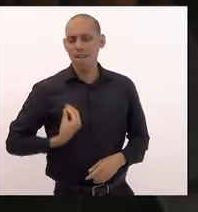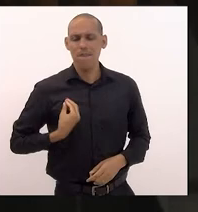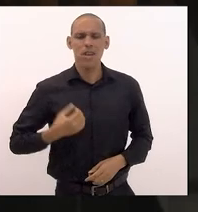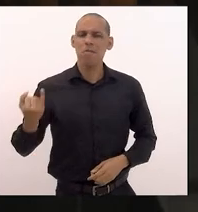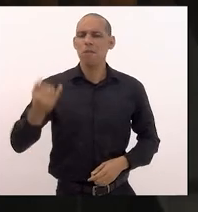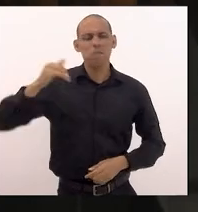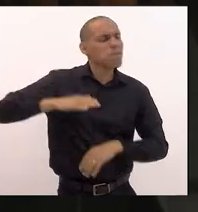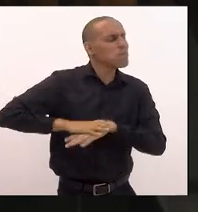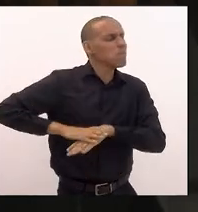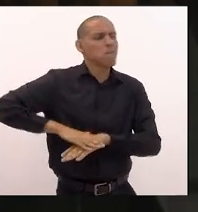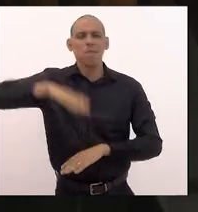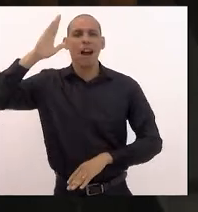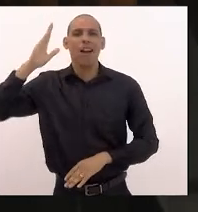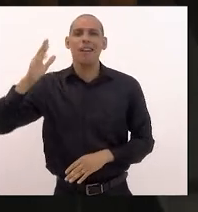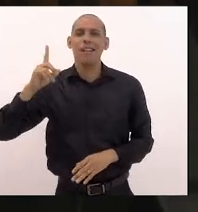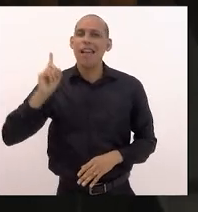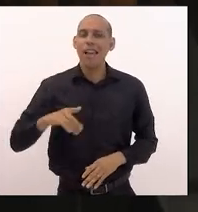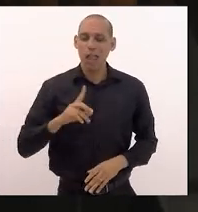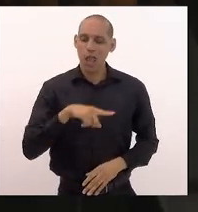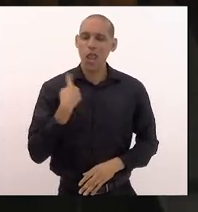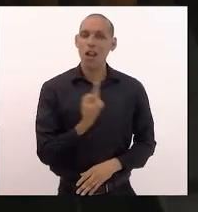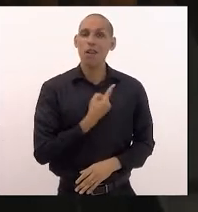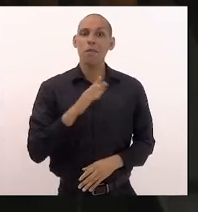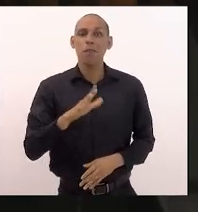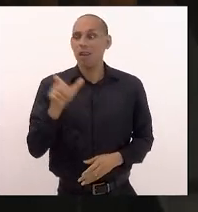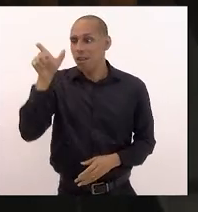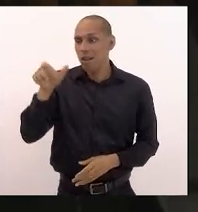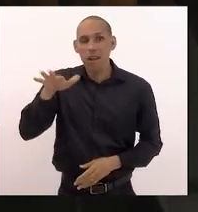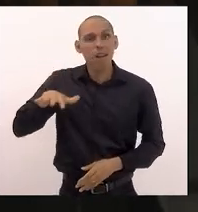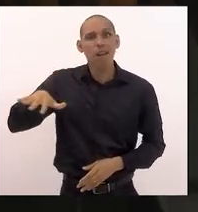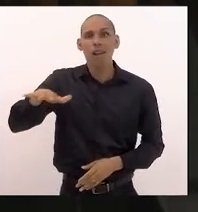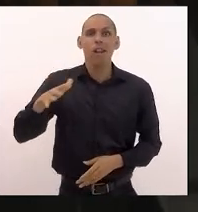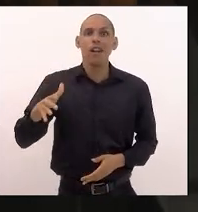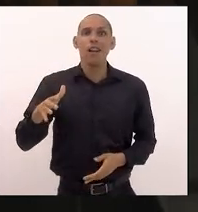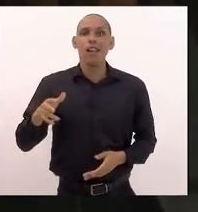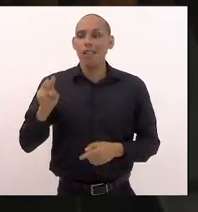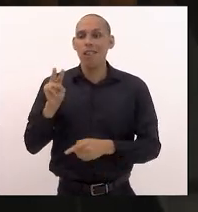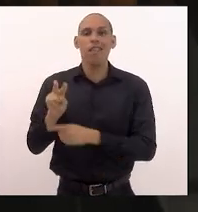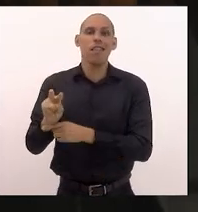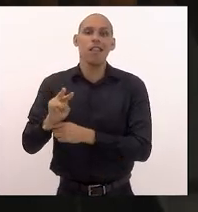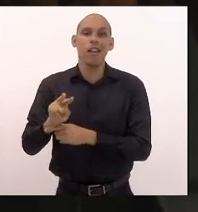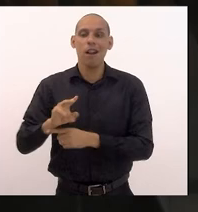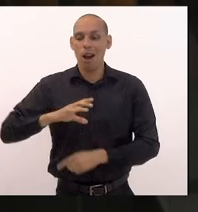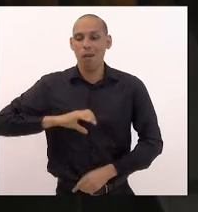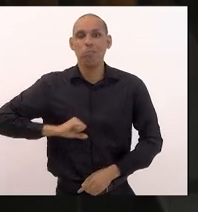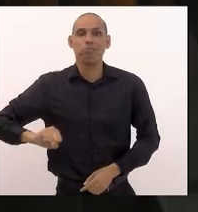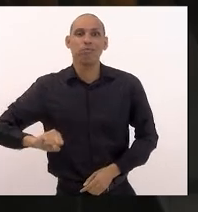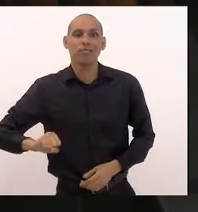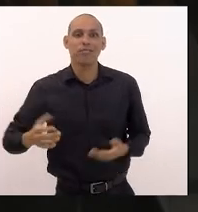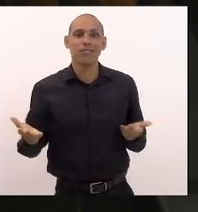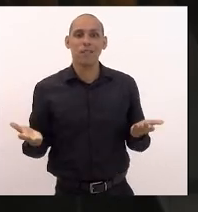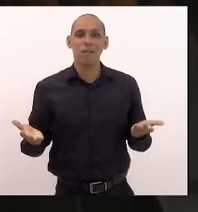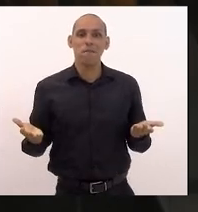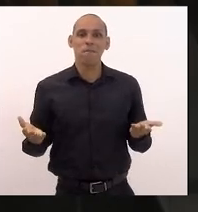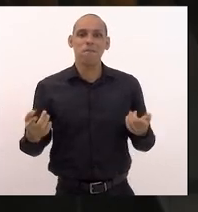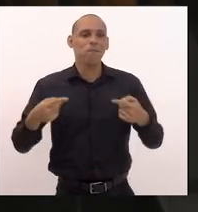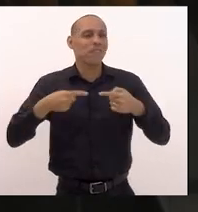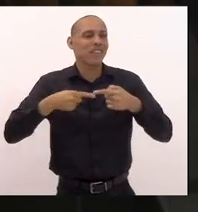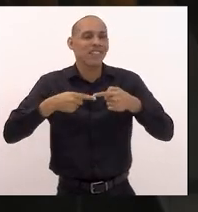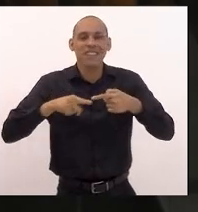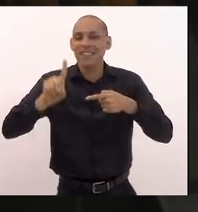o nosso maior bem tutelado mas que eles não tutelam porque defendem o aborto por exemplo quanto a incongruência